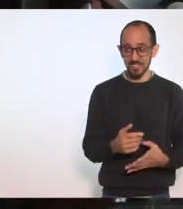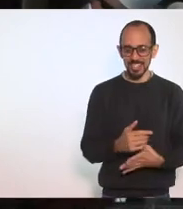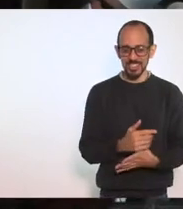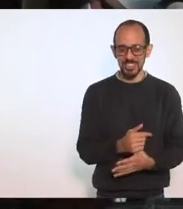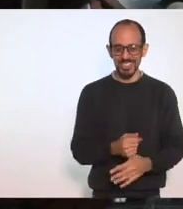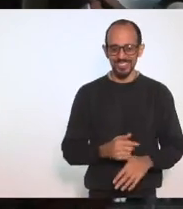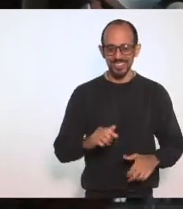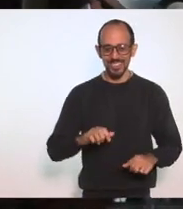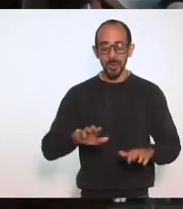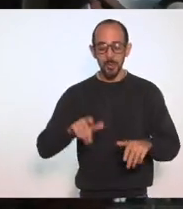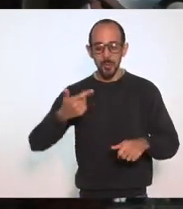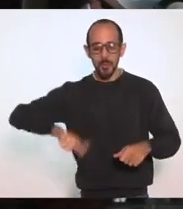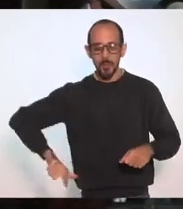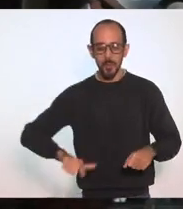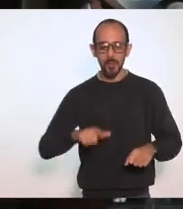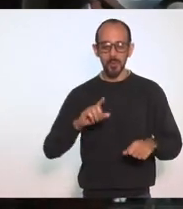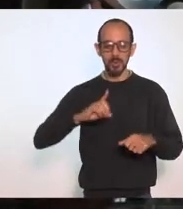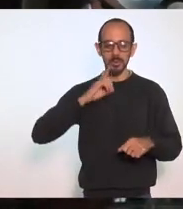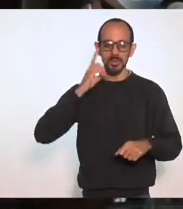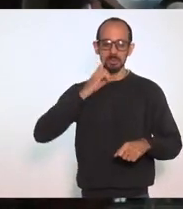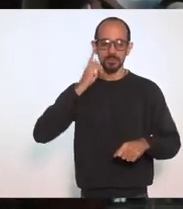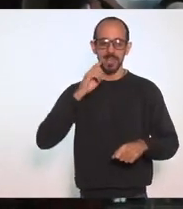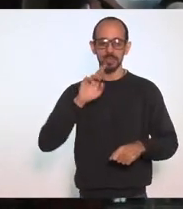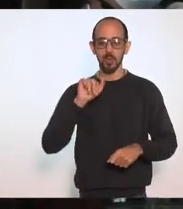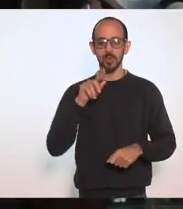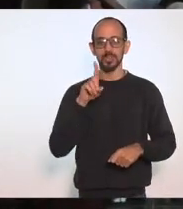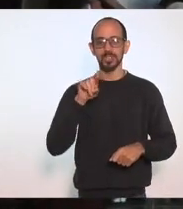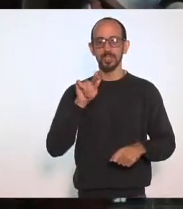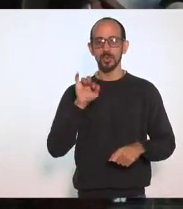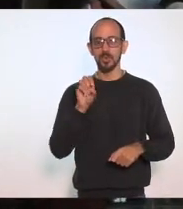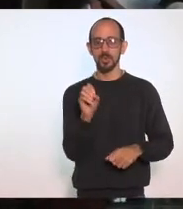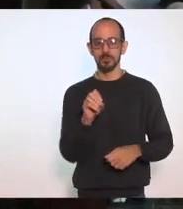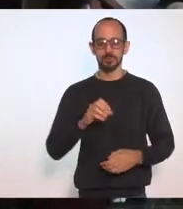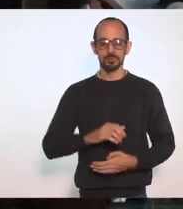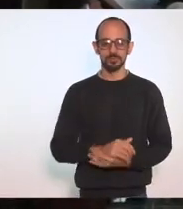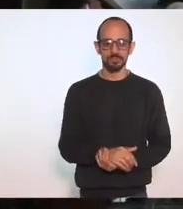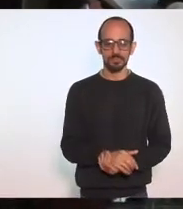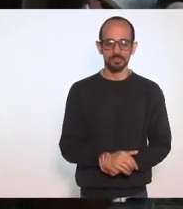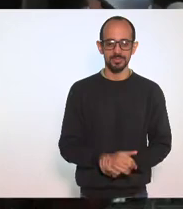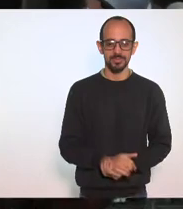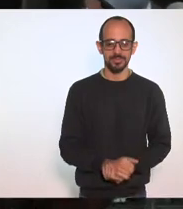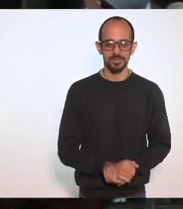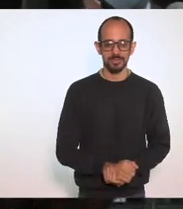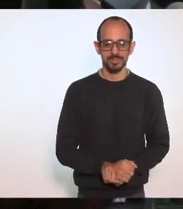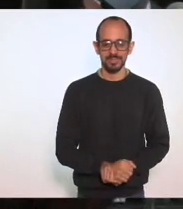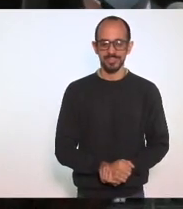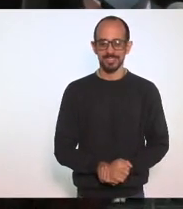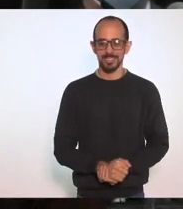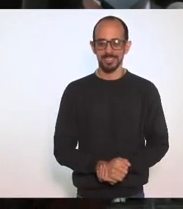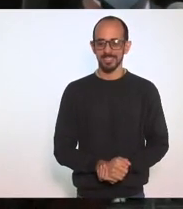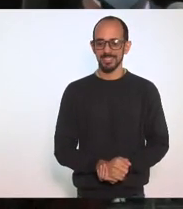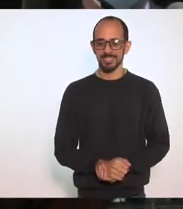Para declaração De voto Deputado Rodrigo Amorim E a Leomar Não está inscrito Não